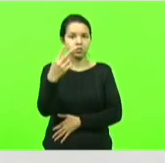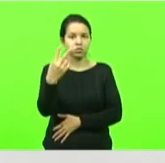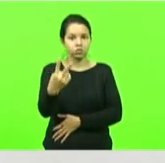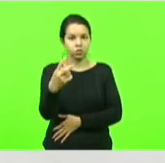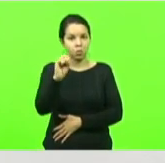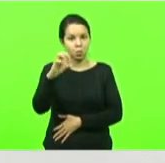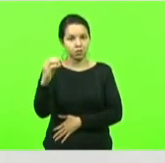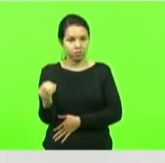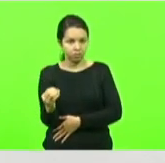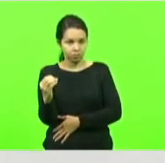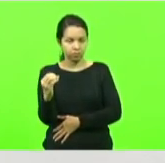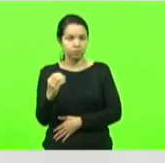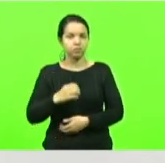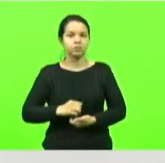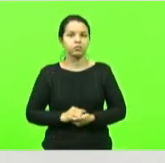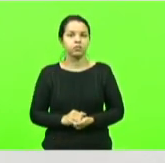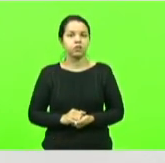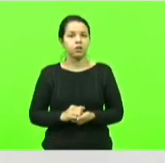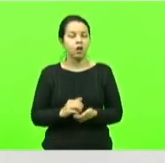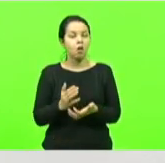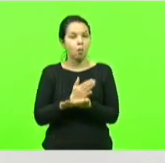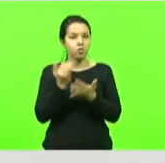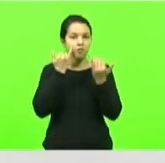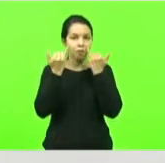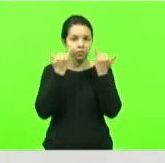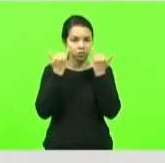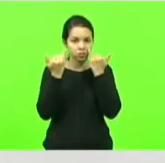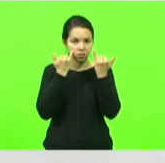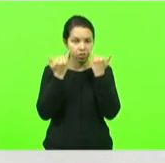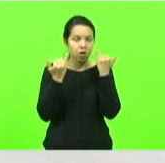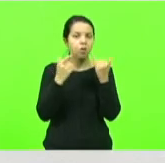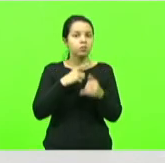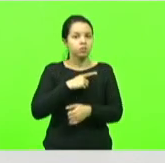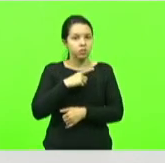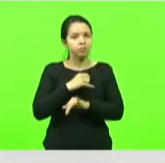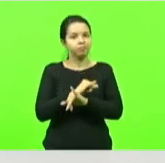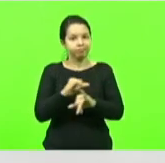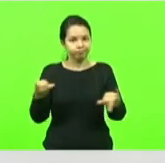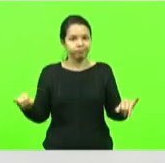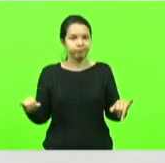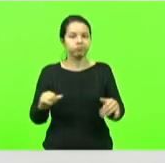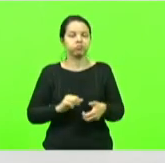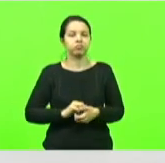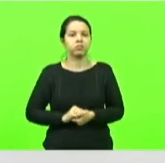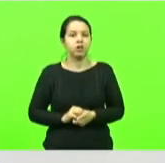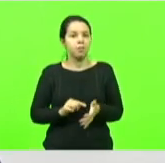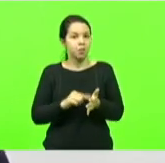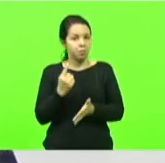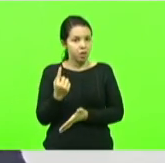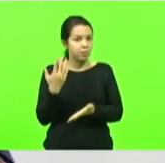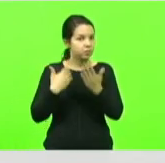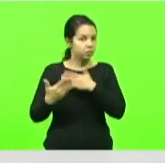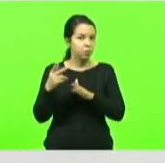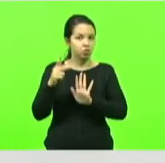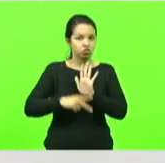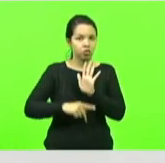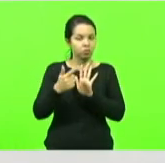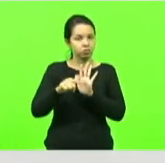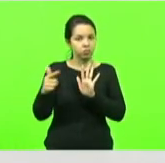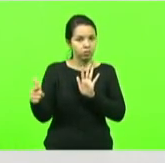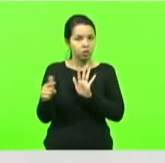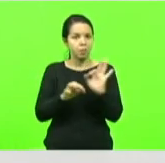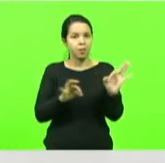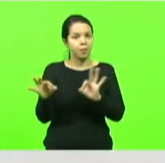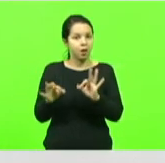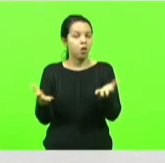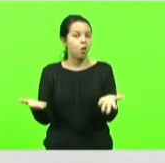nós temos algumas notícias importantes a informar primeiro também não tinha projeto o que está se executando no